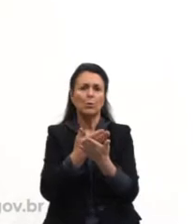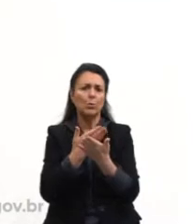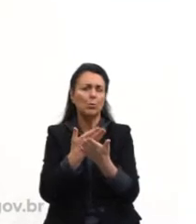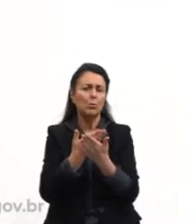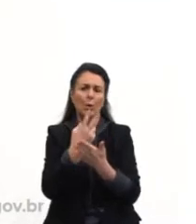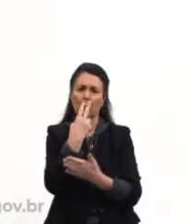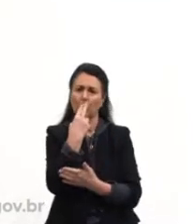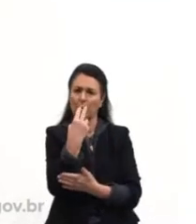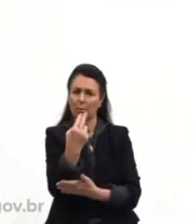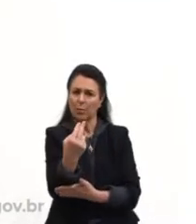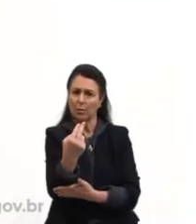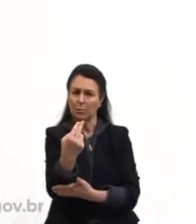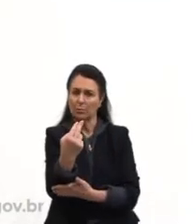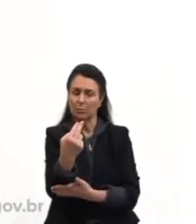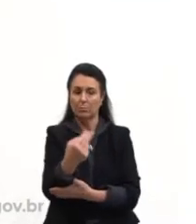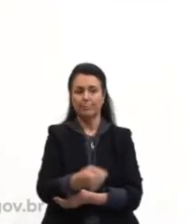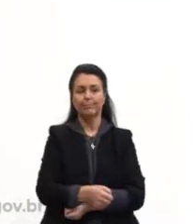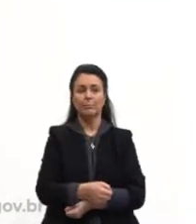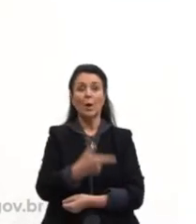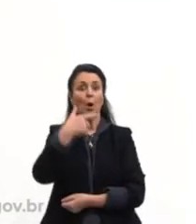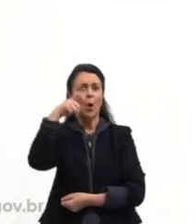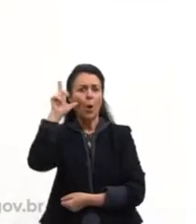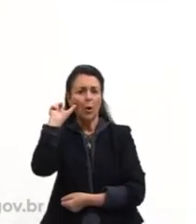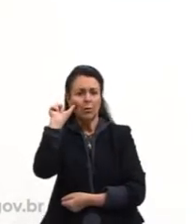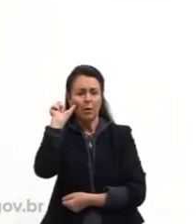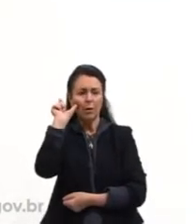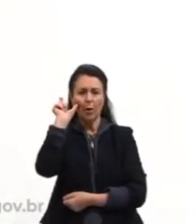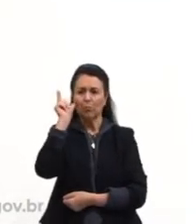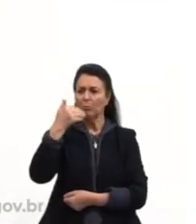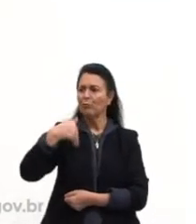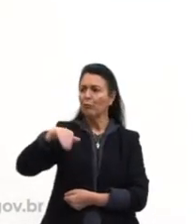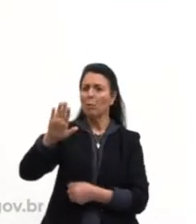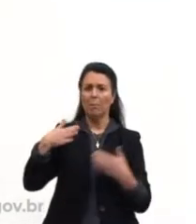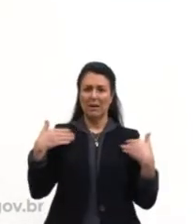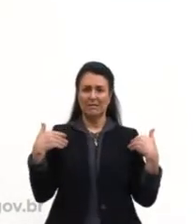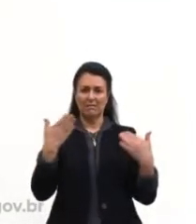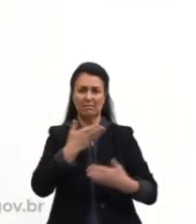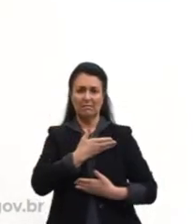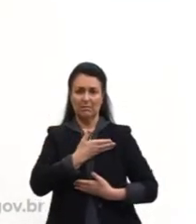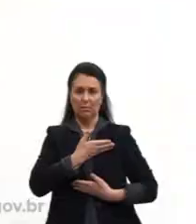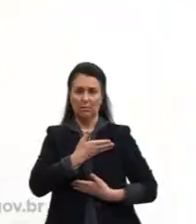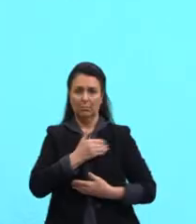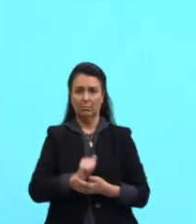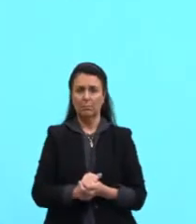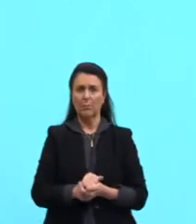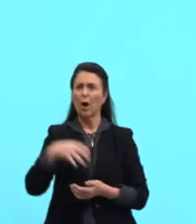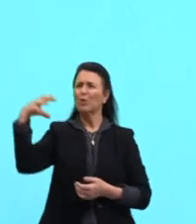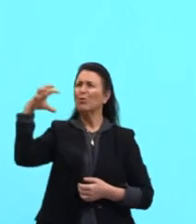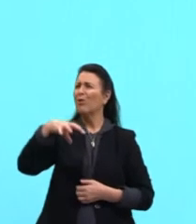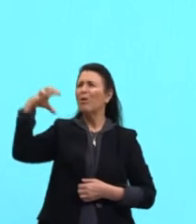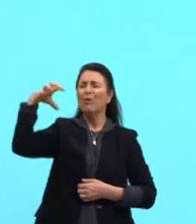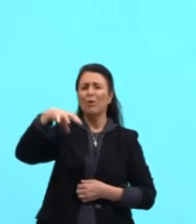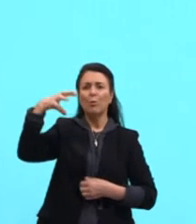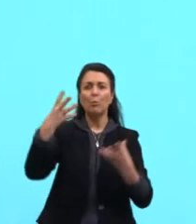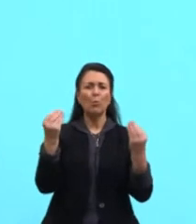Saí com os amigos ontem. Choveu muito semana passada. Então,